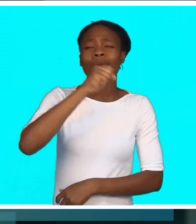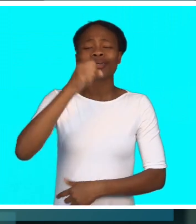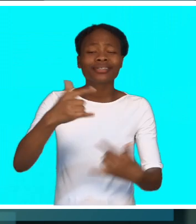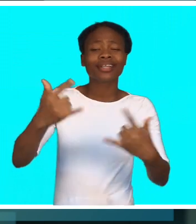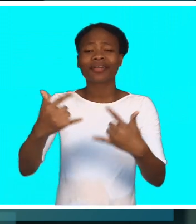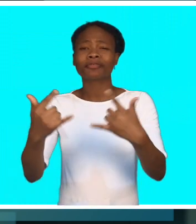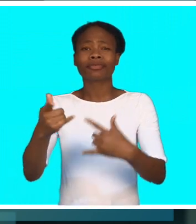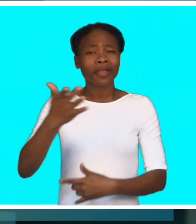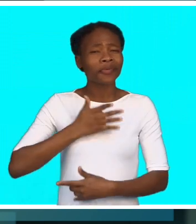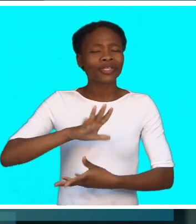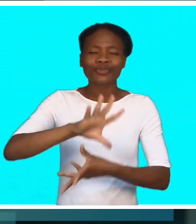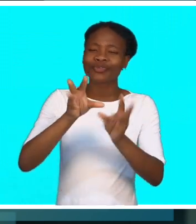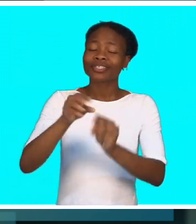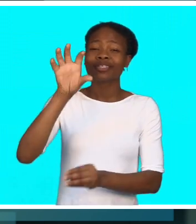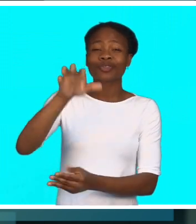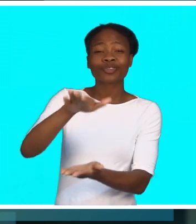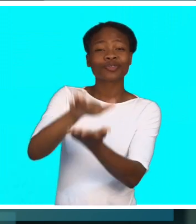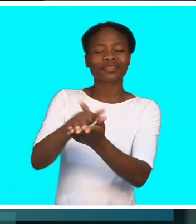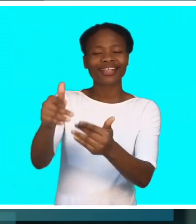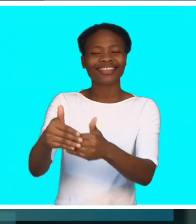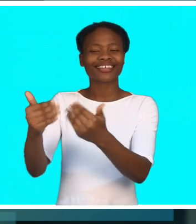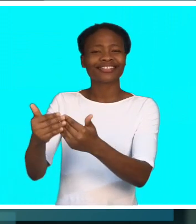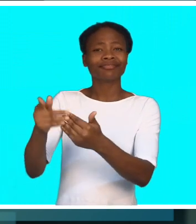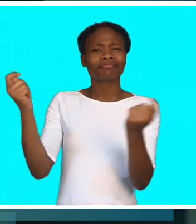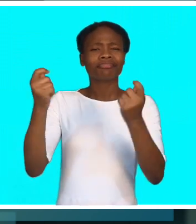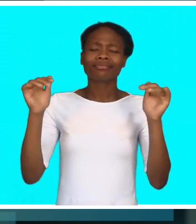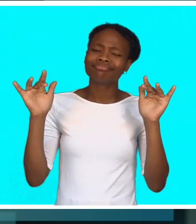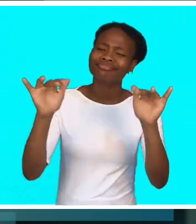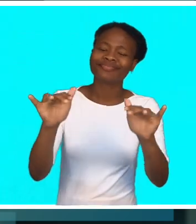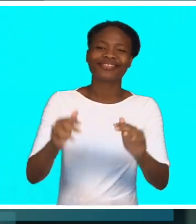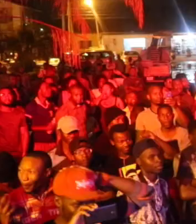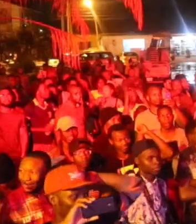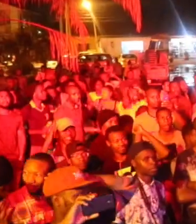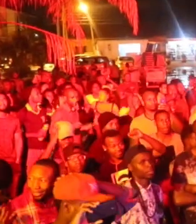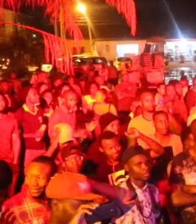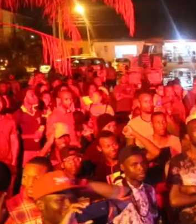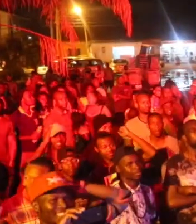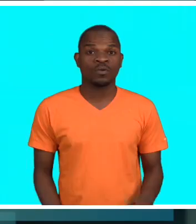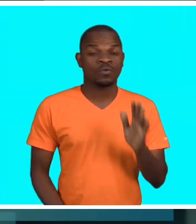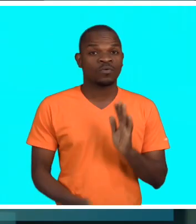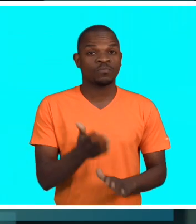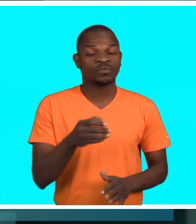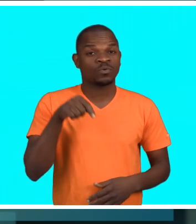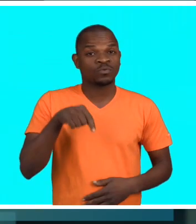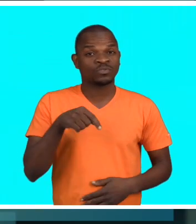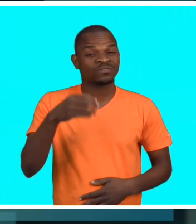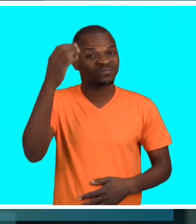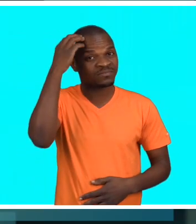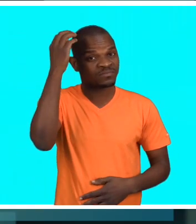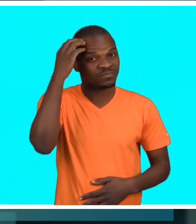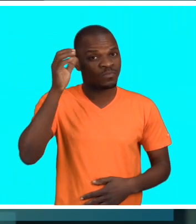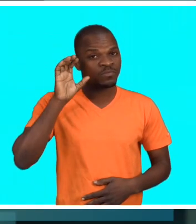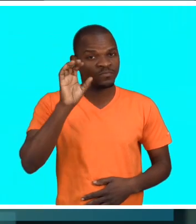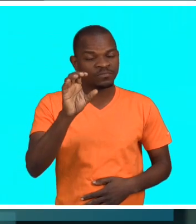-hop pretende chegar a todo o país e já tem datas e locais para os próximos eventos. Começou hoje aqui